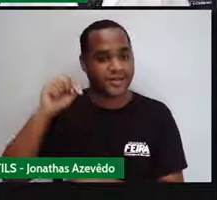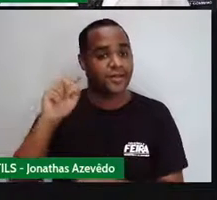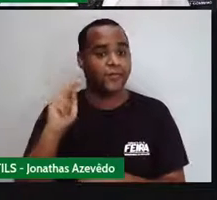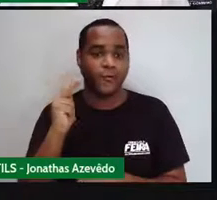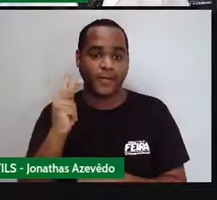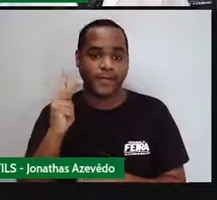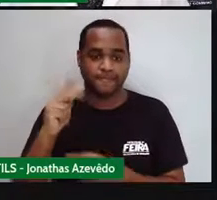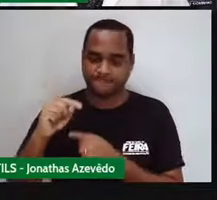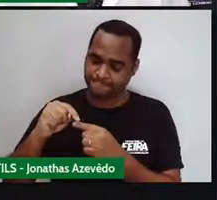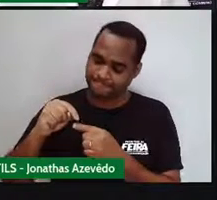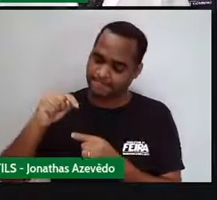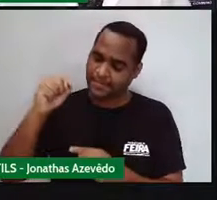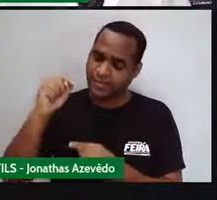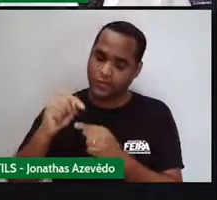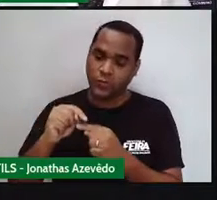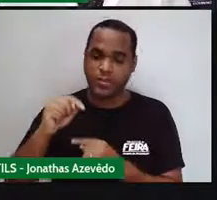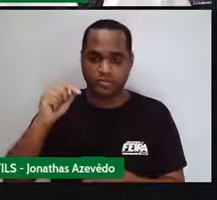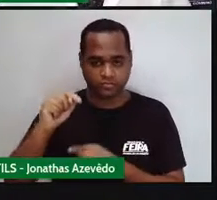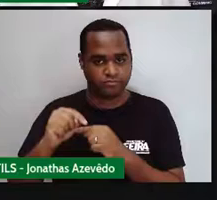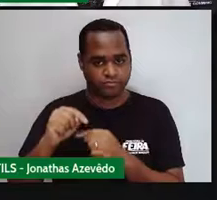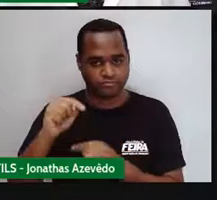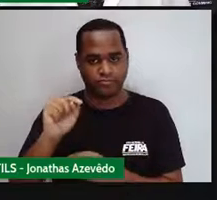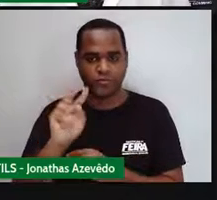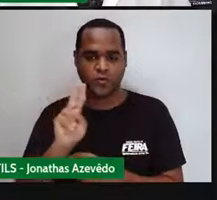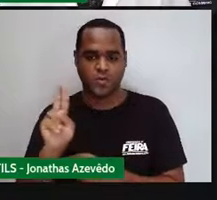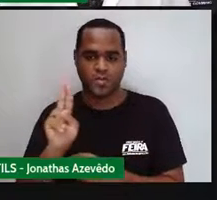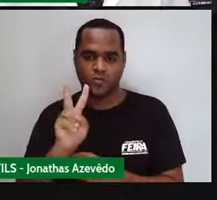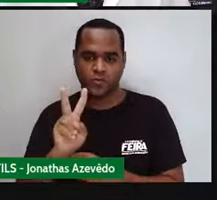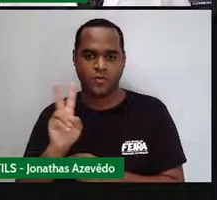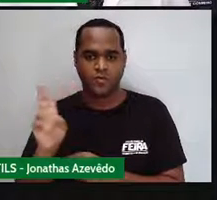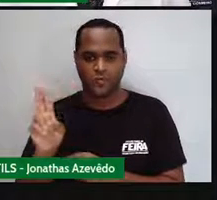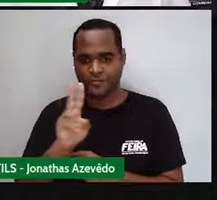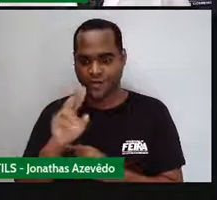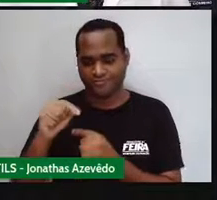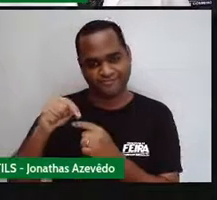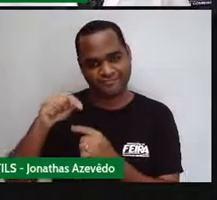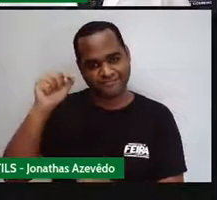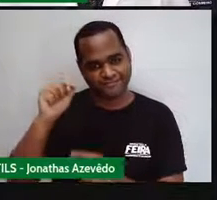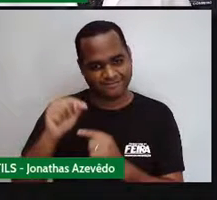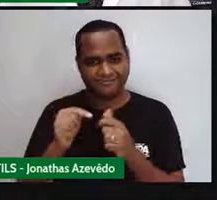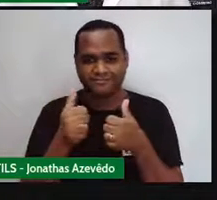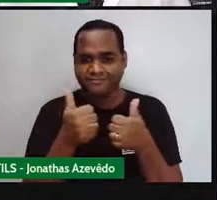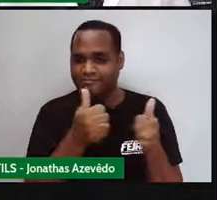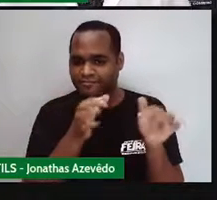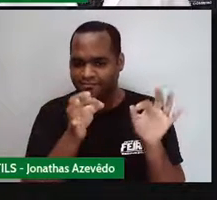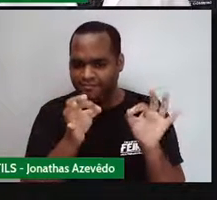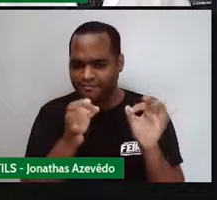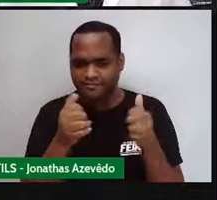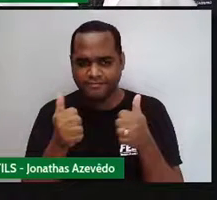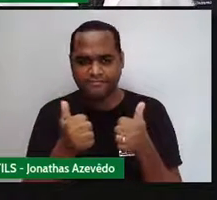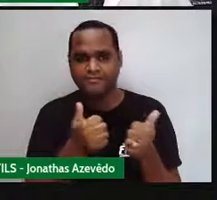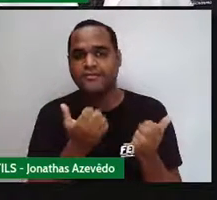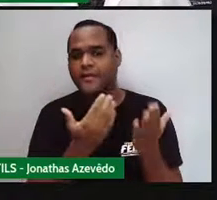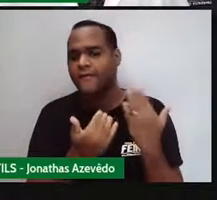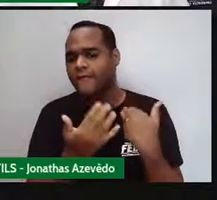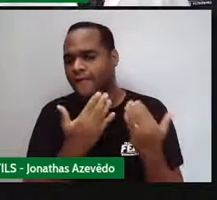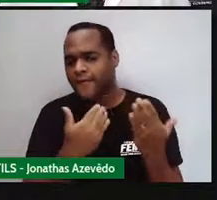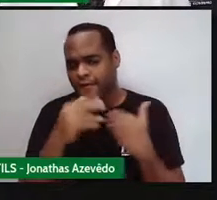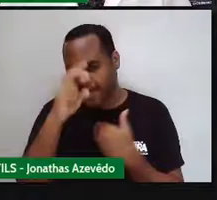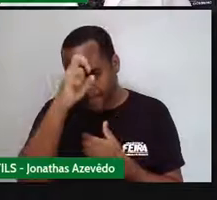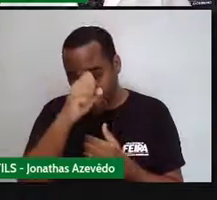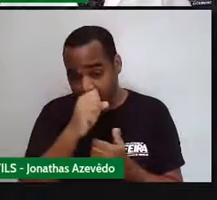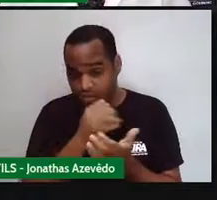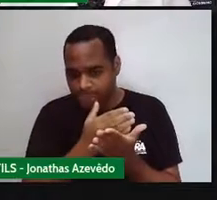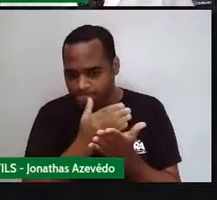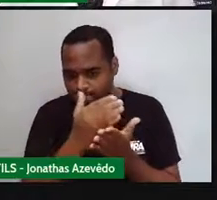ou da largura do retângulo. Certo? Bacana? Então, vamos lá. Vamos começar a